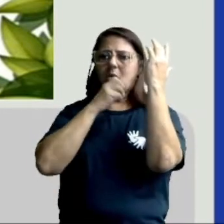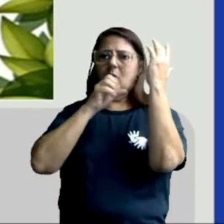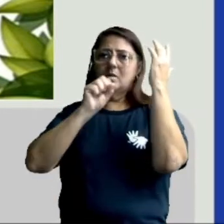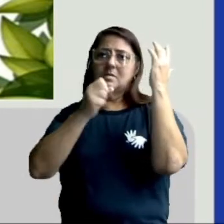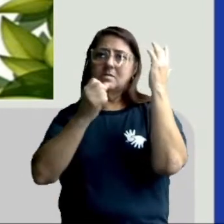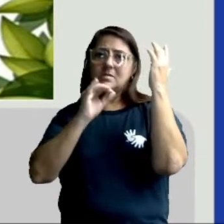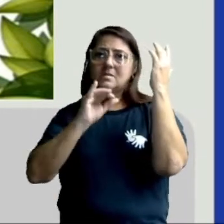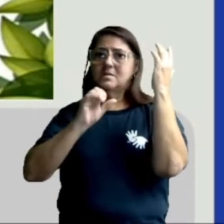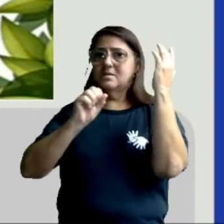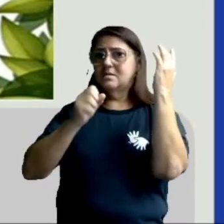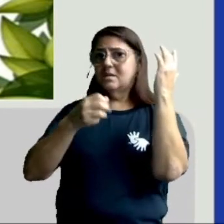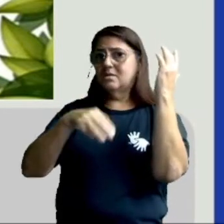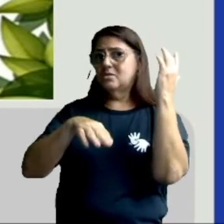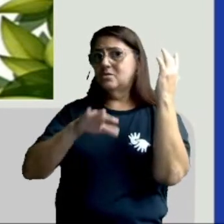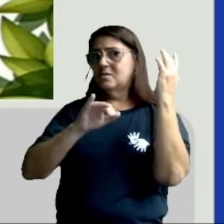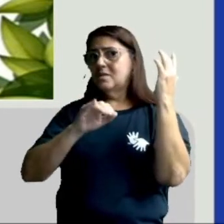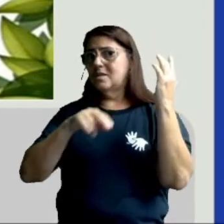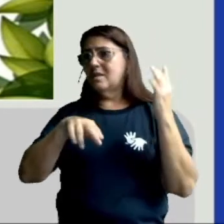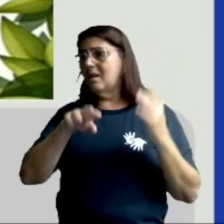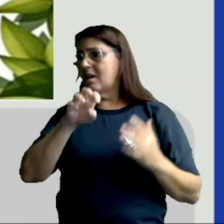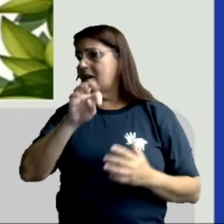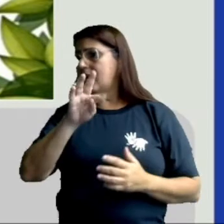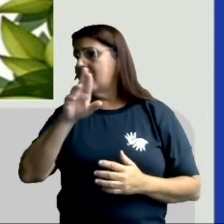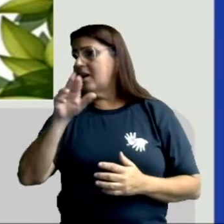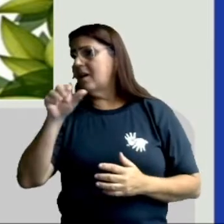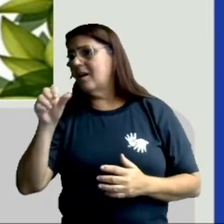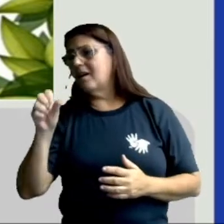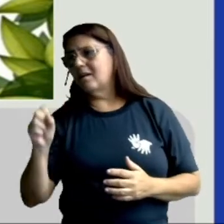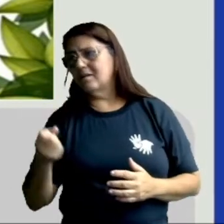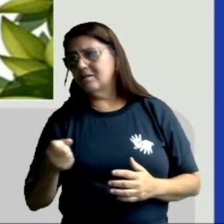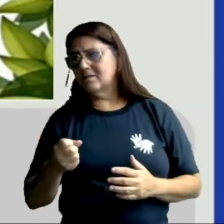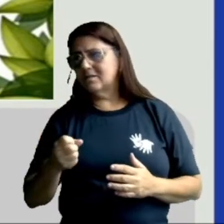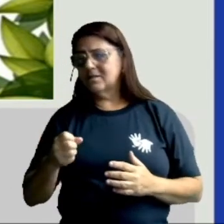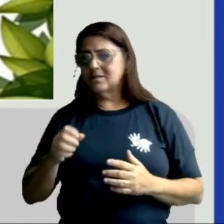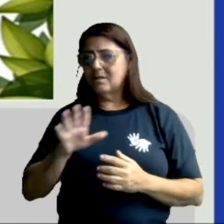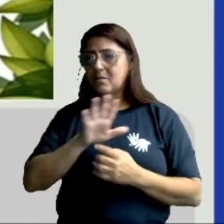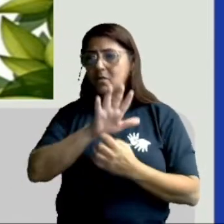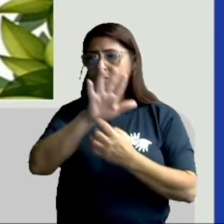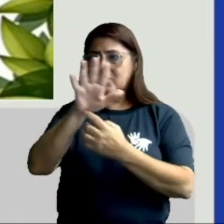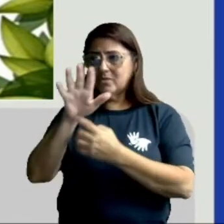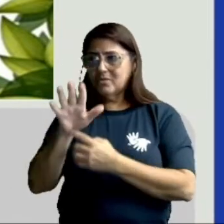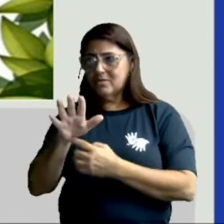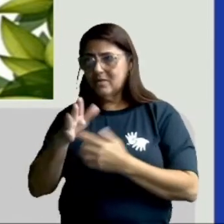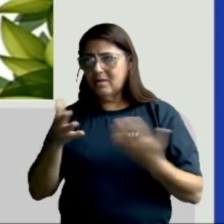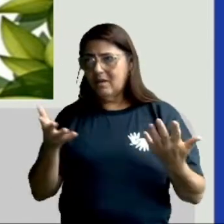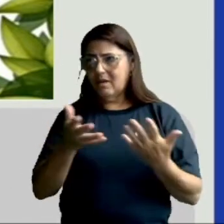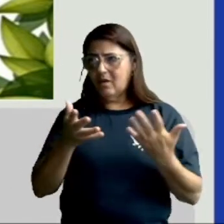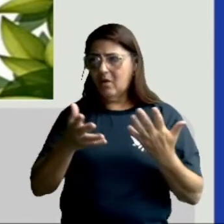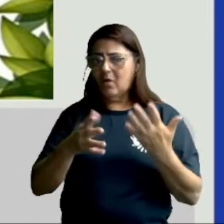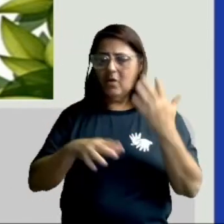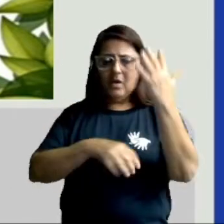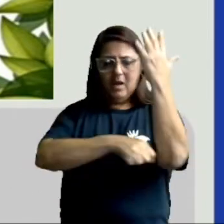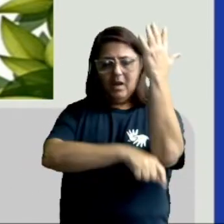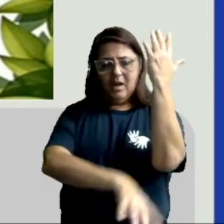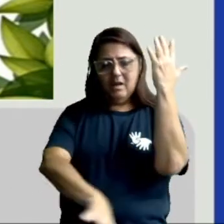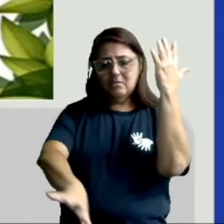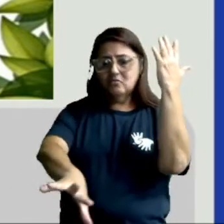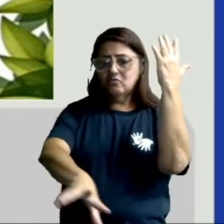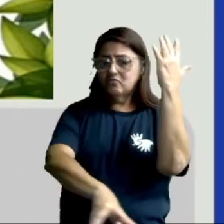minerais. Olhem aí a imagem mostrando. A setinha mostrando a raiz absorvendo